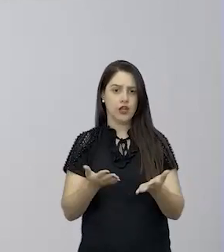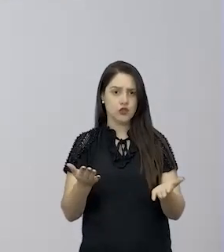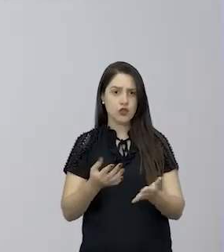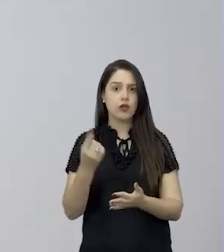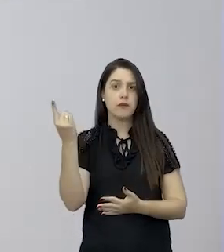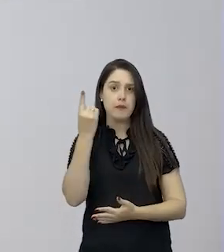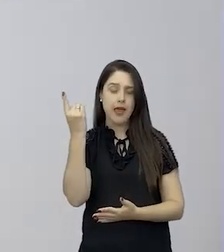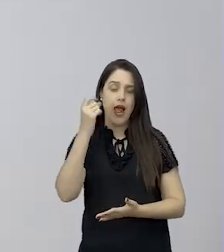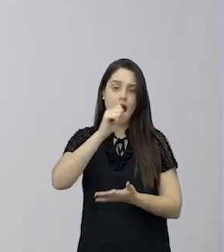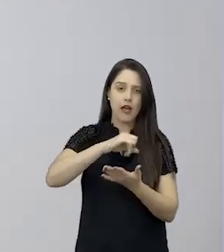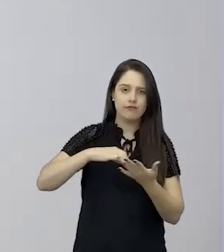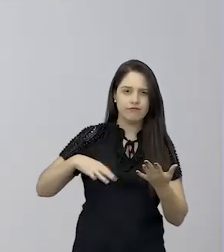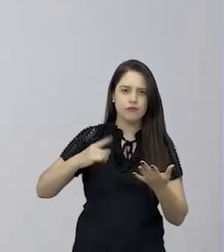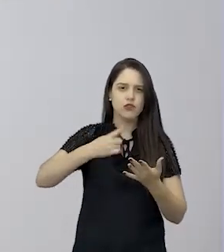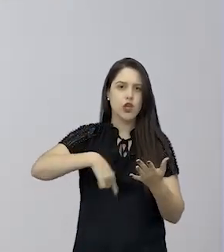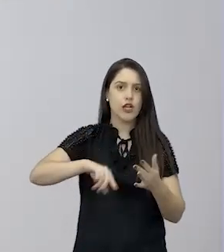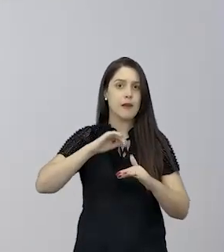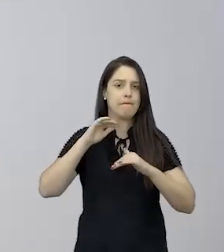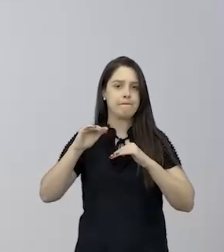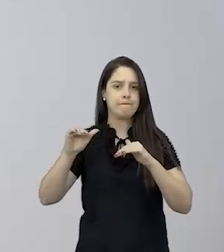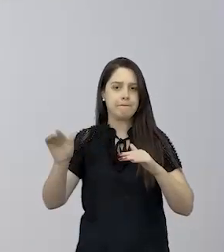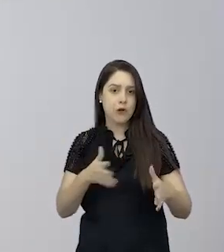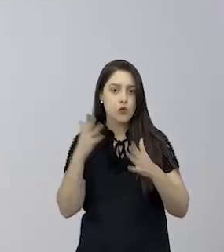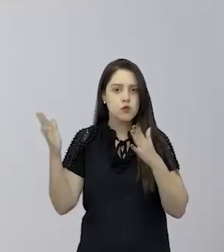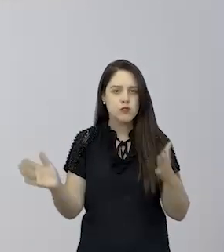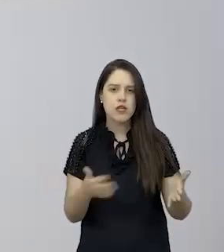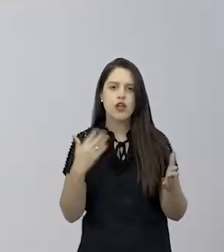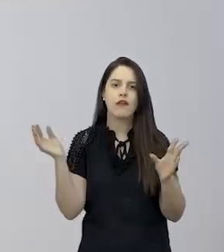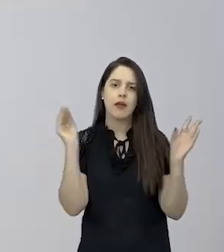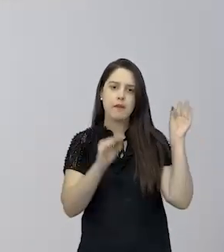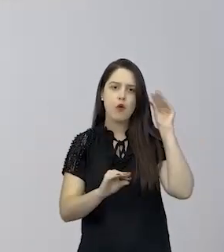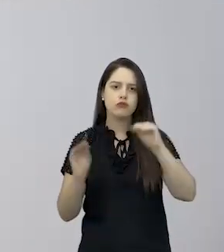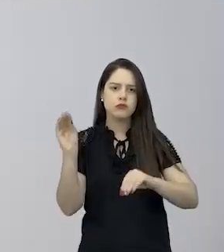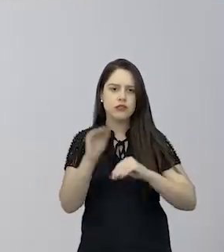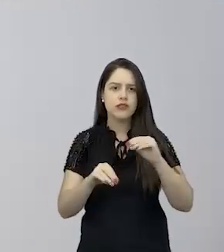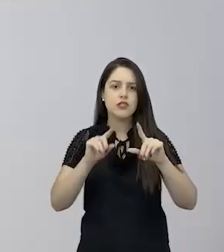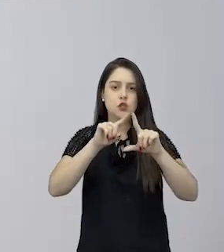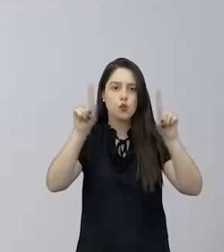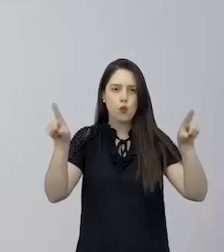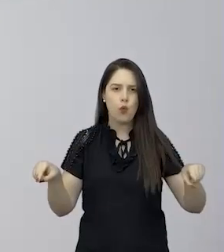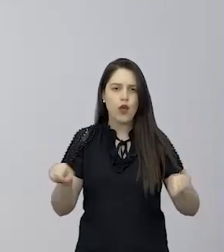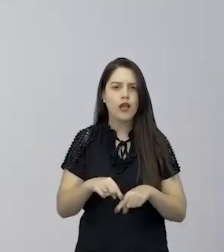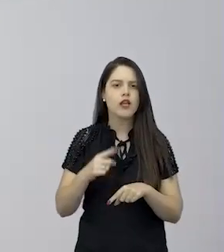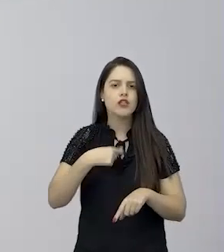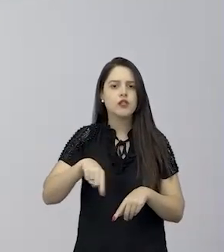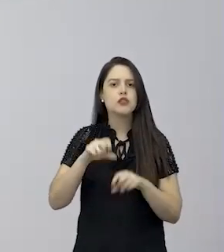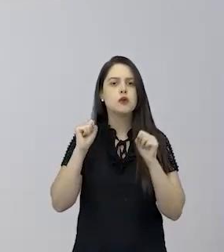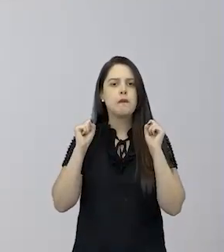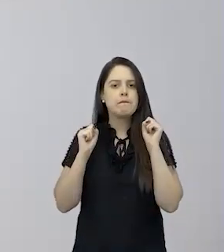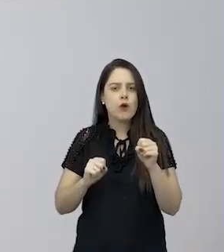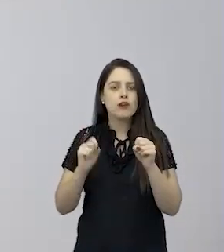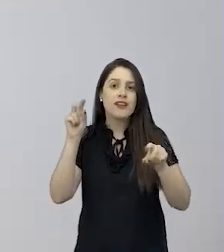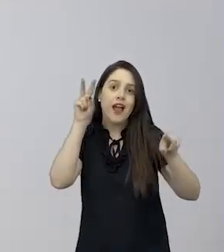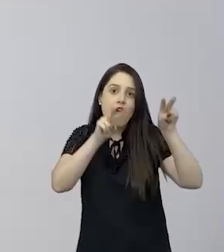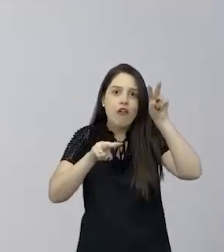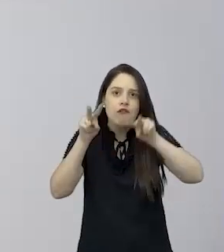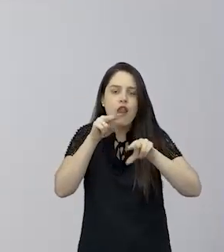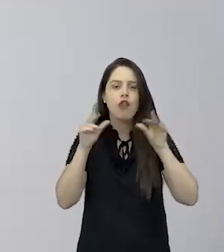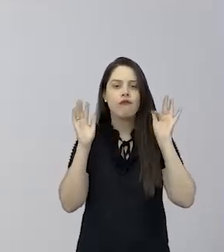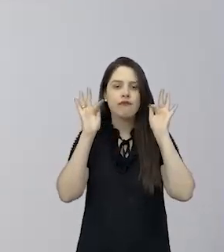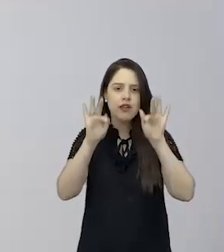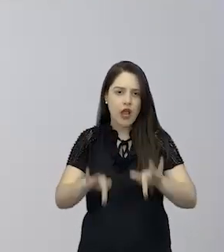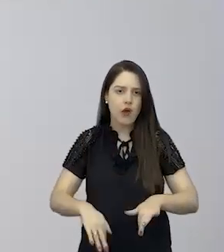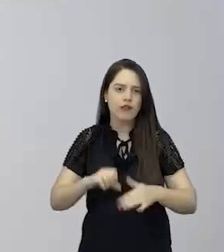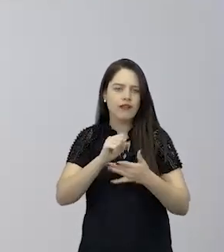atividade, né? Da nossa introdução, a gente vai montando esse quadro para que a gente possa revê-lo novamente ao final da